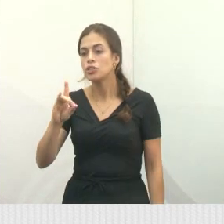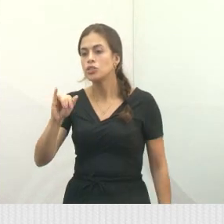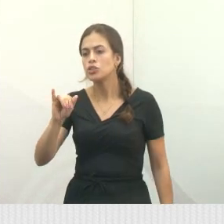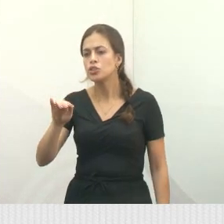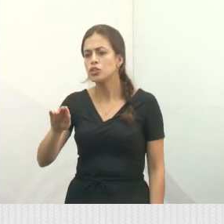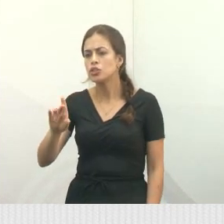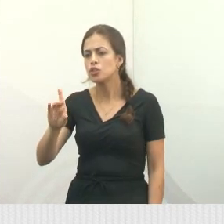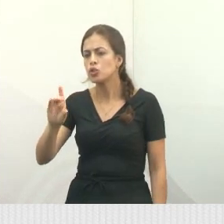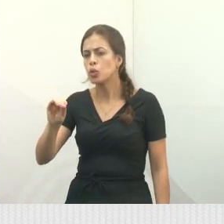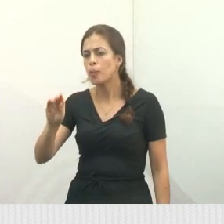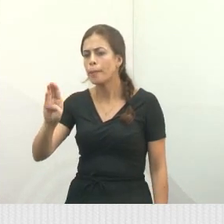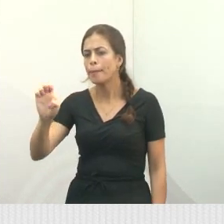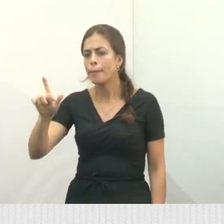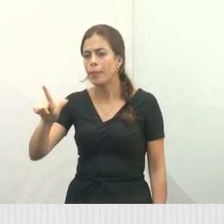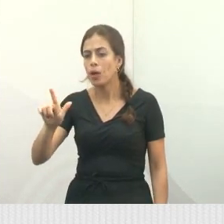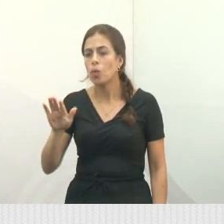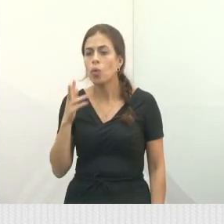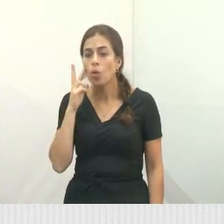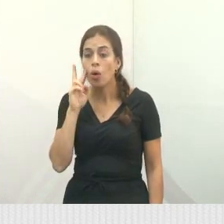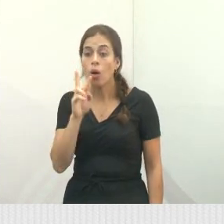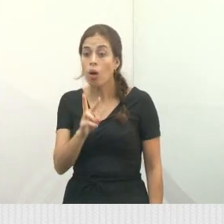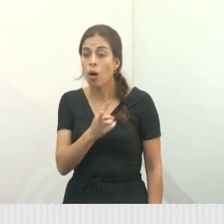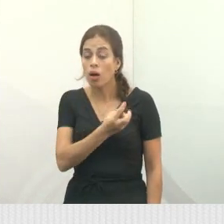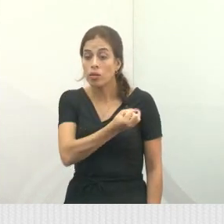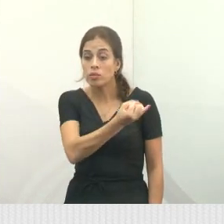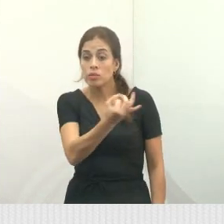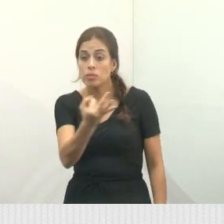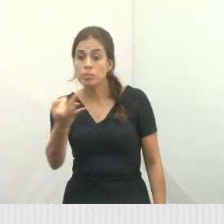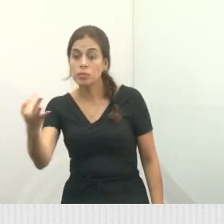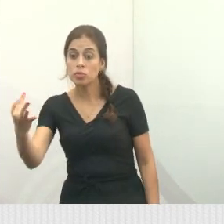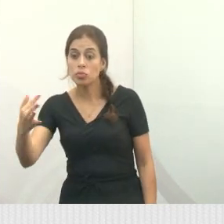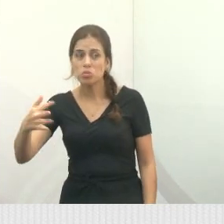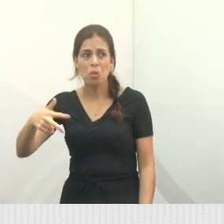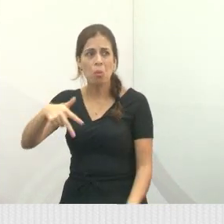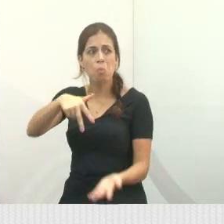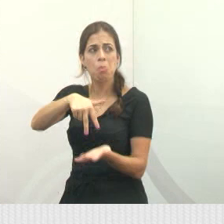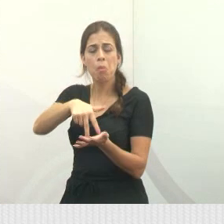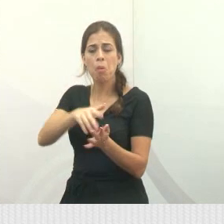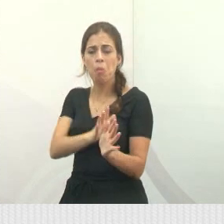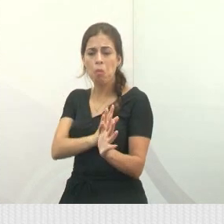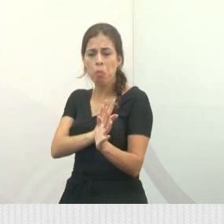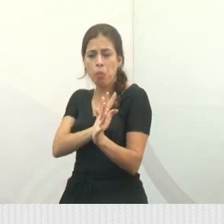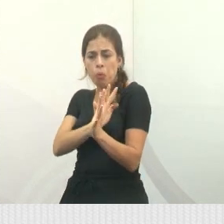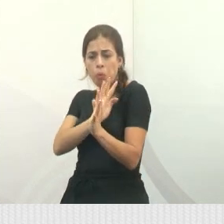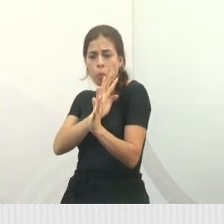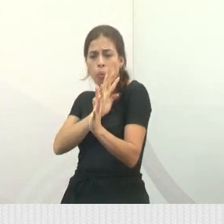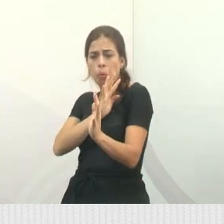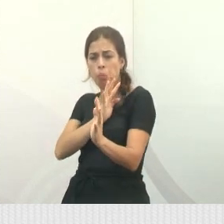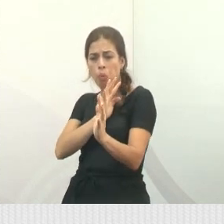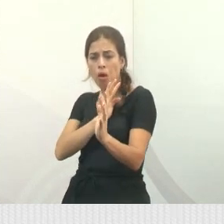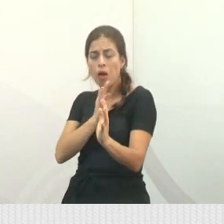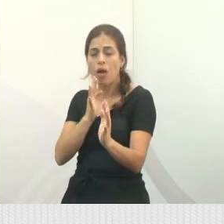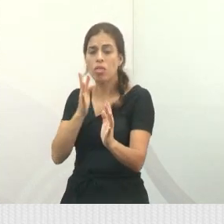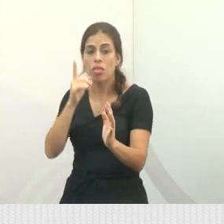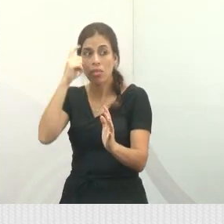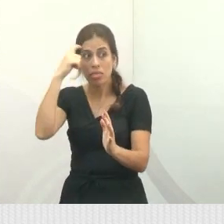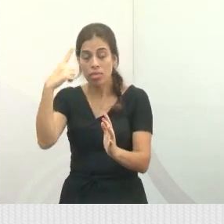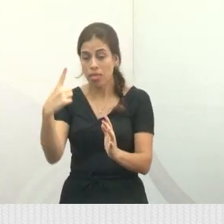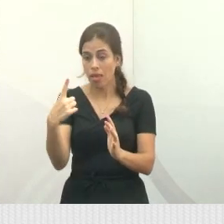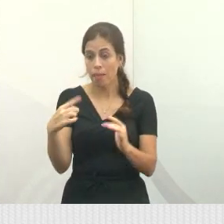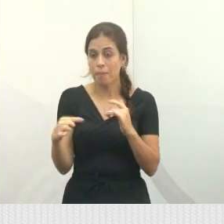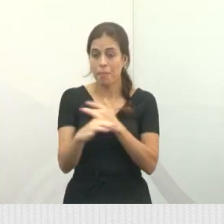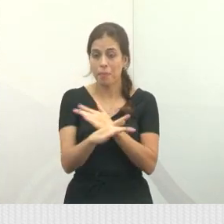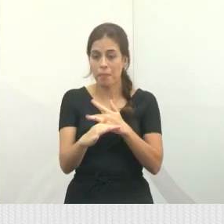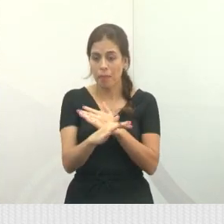peguei um horário vazio. Então, a gente deu a ideia para a mobilidade urbana, tirar o ponto de ônibus dali, pastor, e colocar sabe